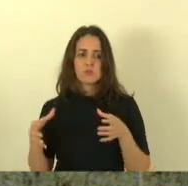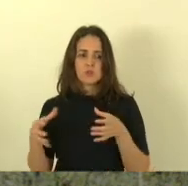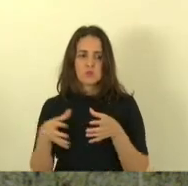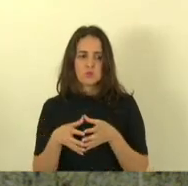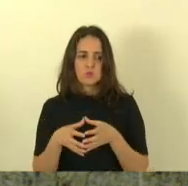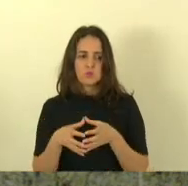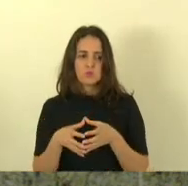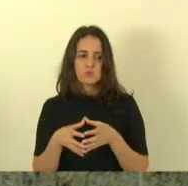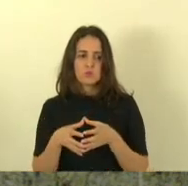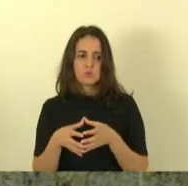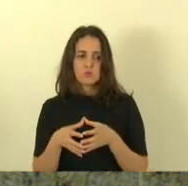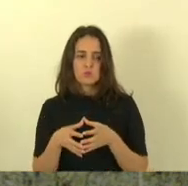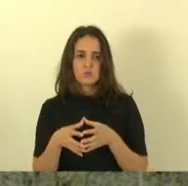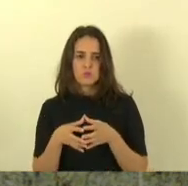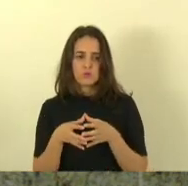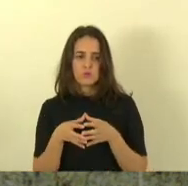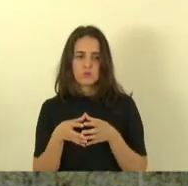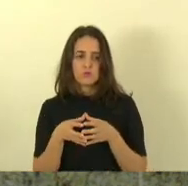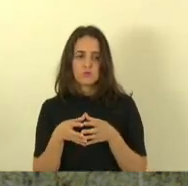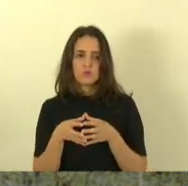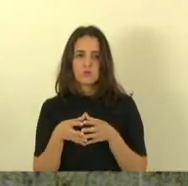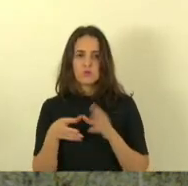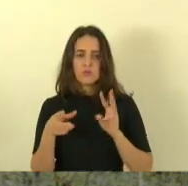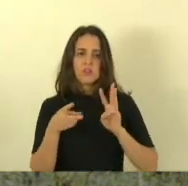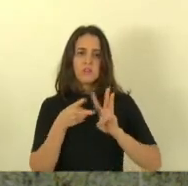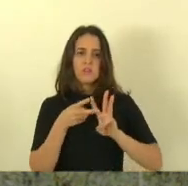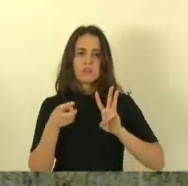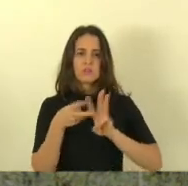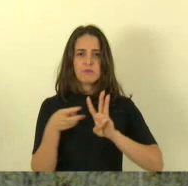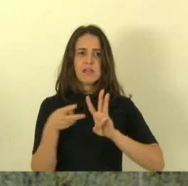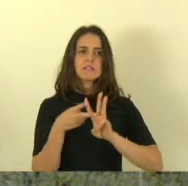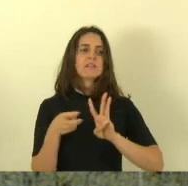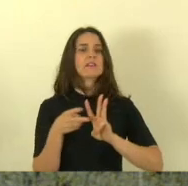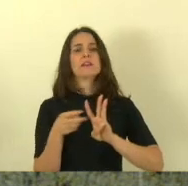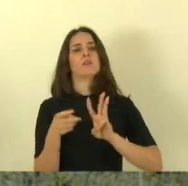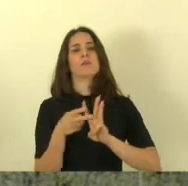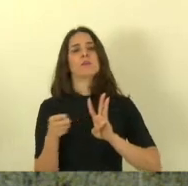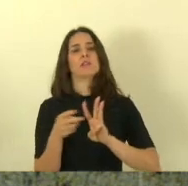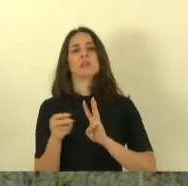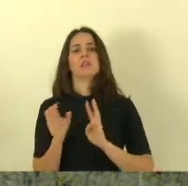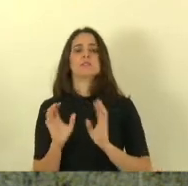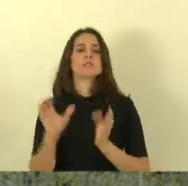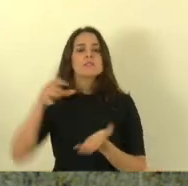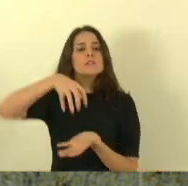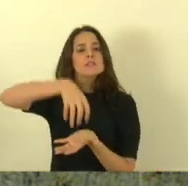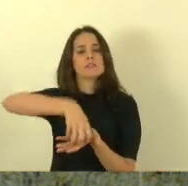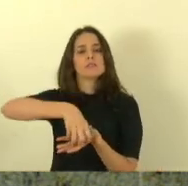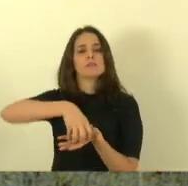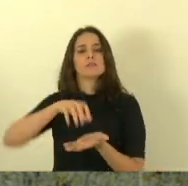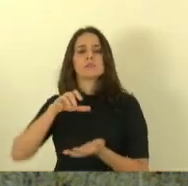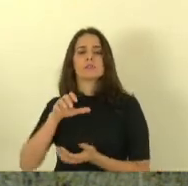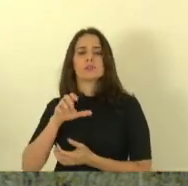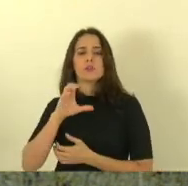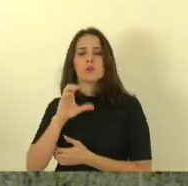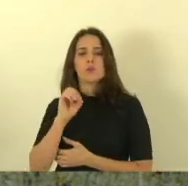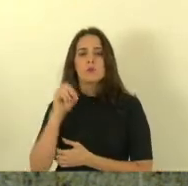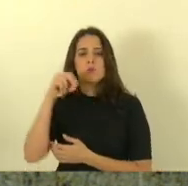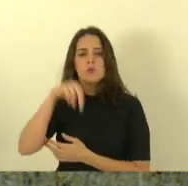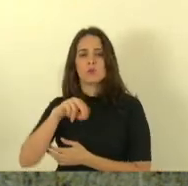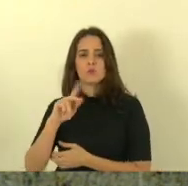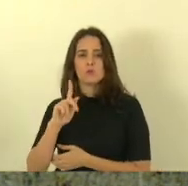de indígenas da aldeia de Comboios cujo